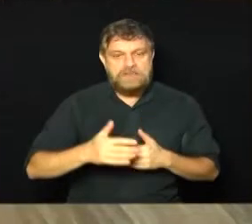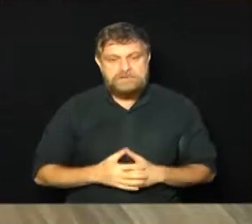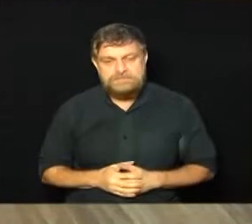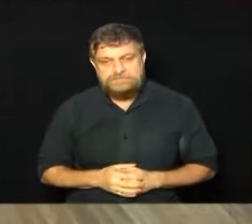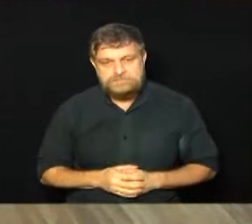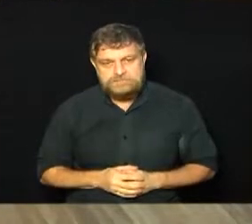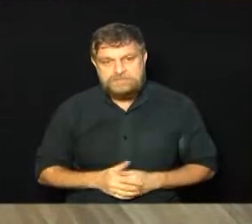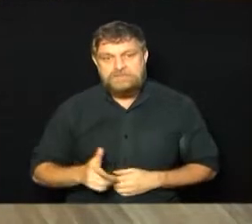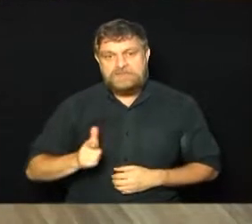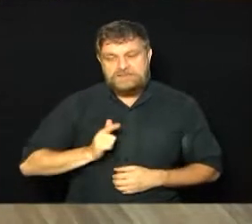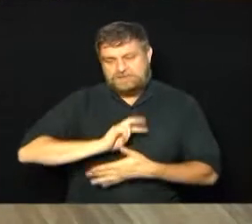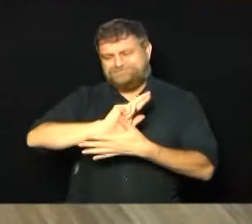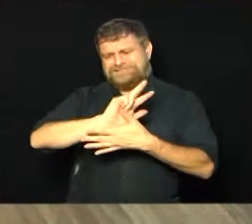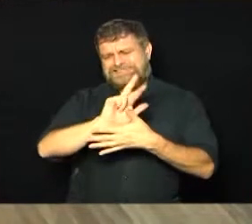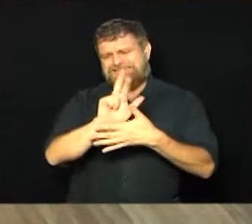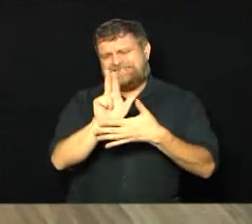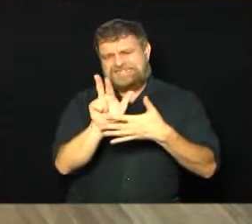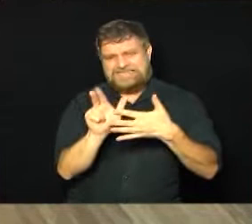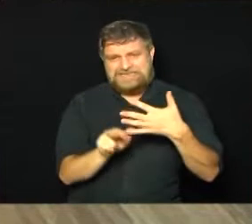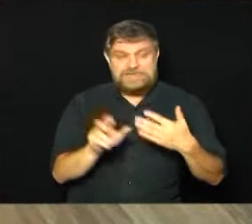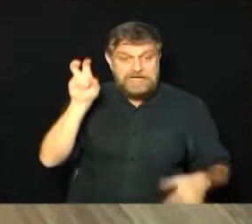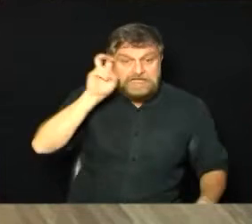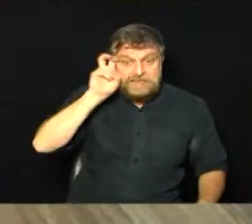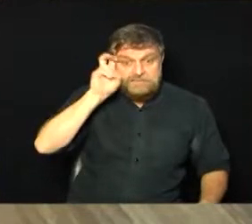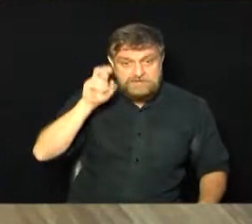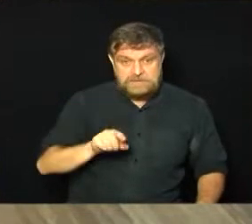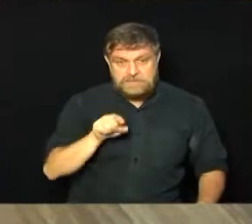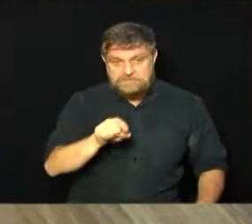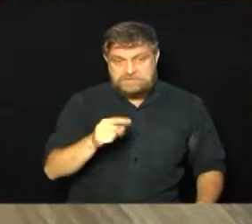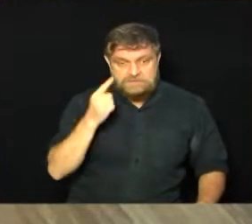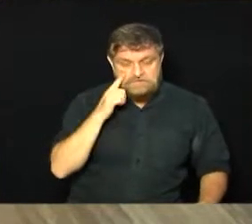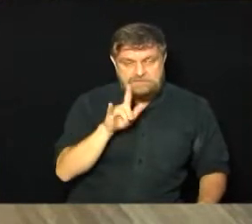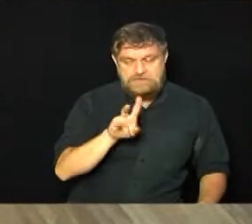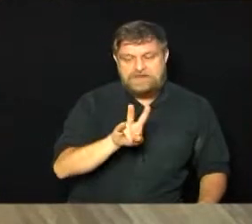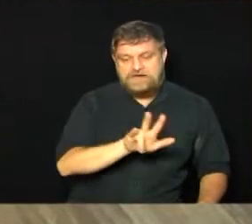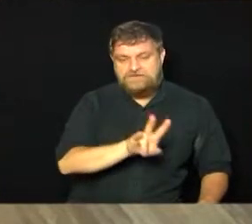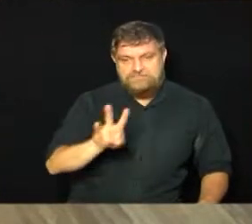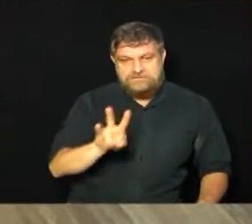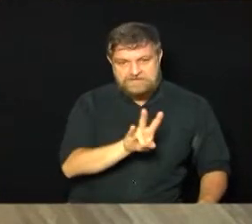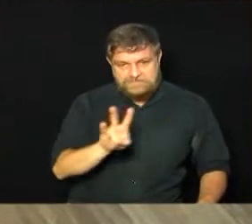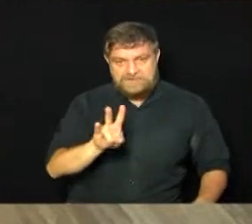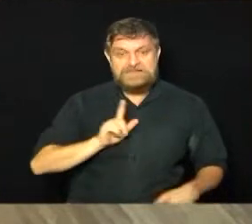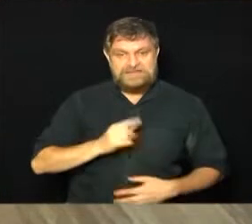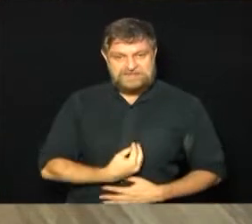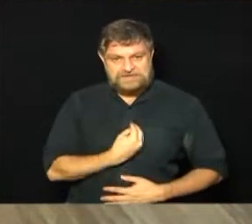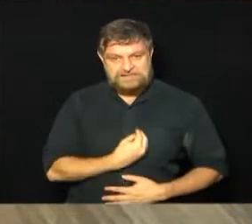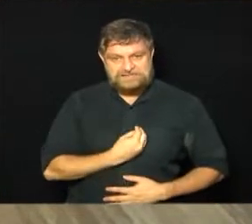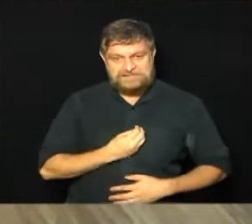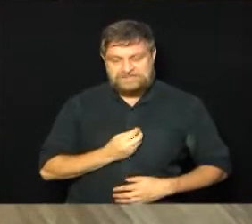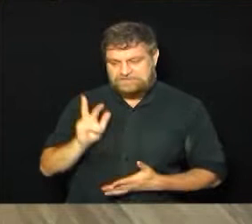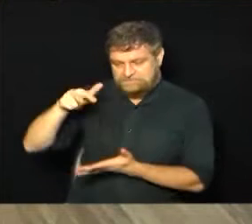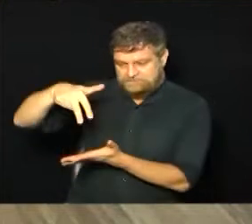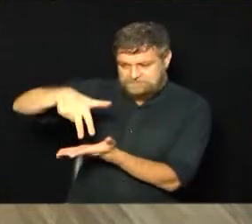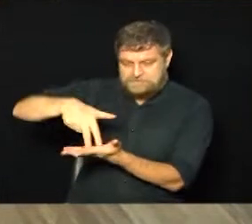Tem muitos assuntos nesta quinta-feira, bom, você já viu aí a Viviane Novaes está nos nossos estúdios, nós